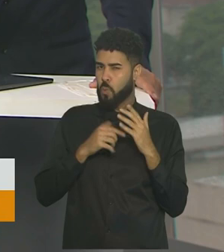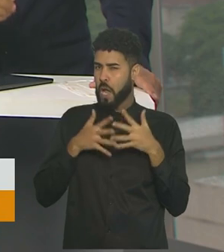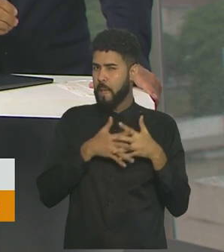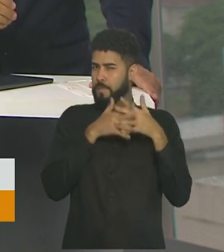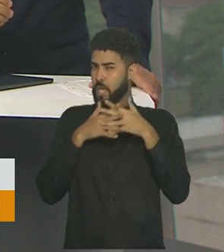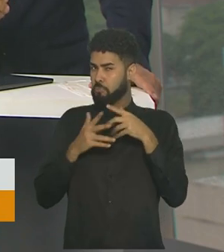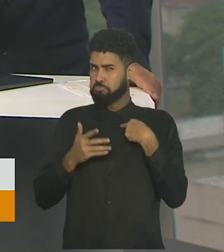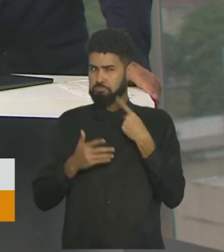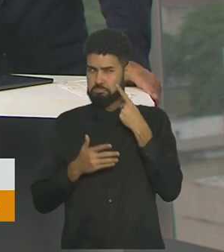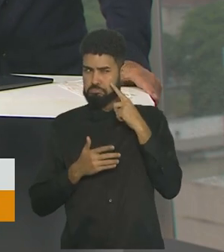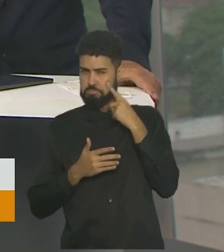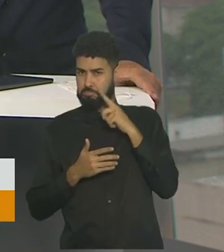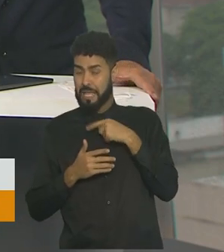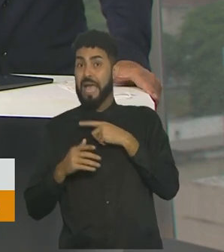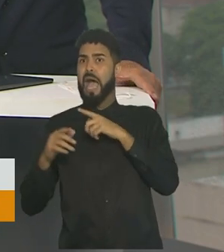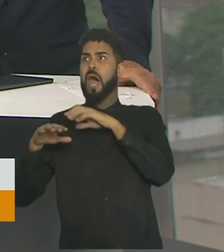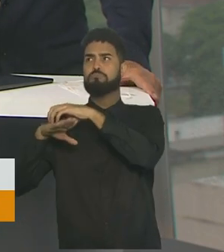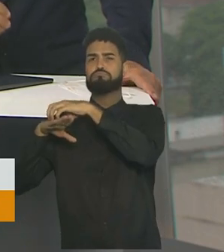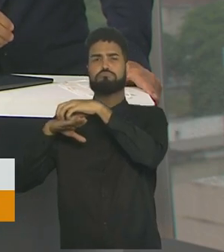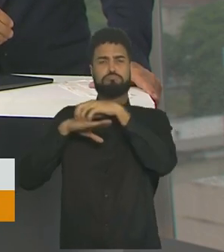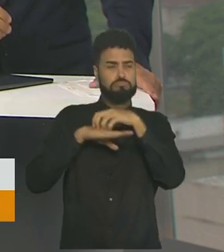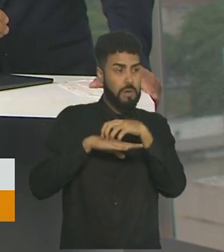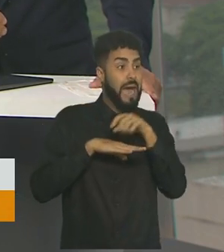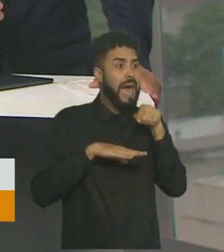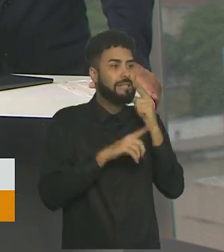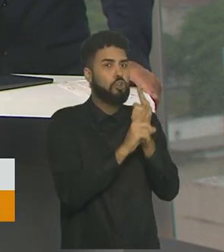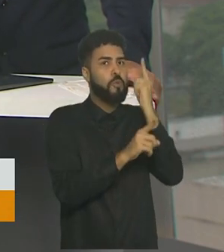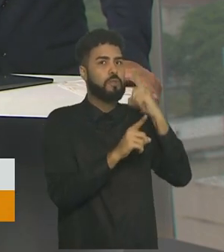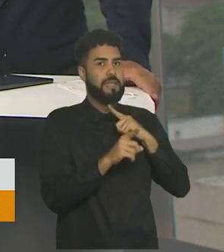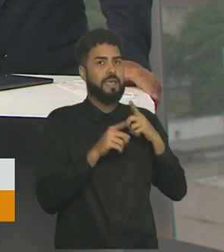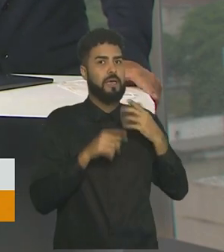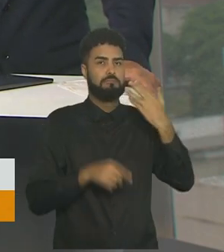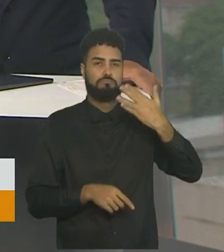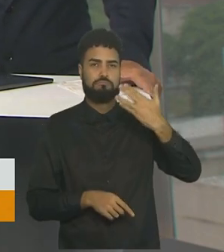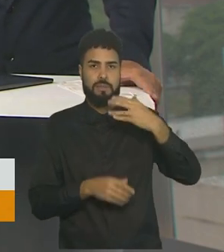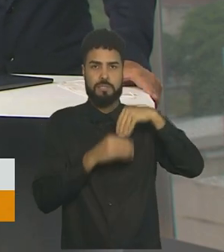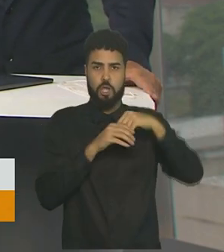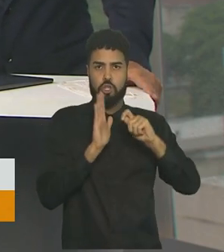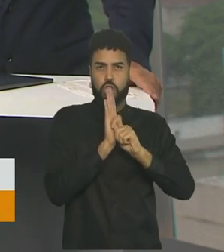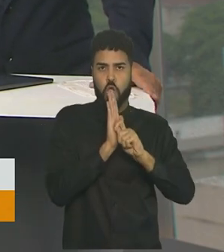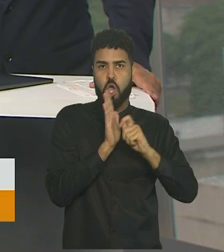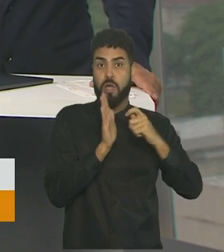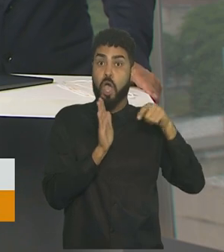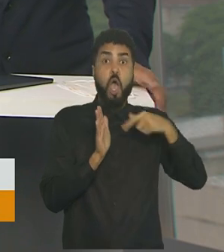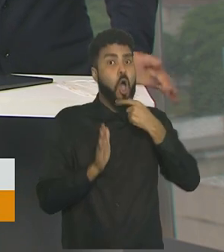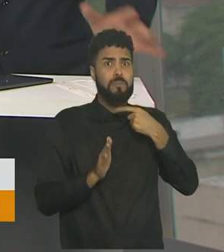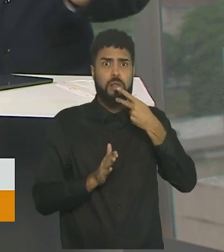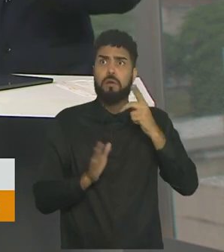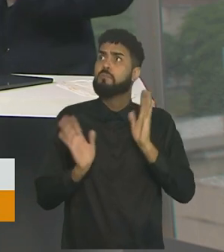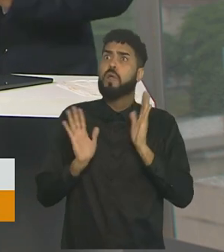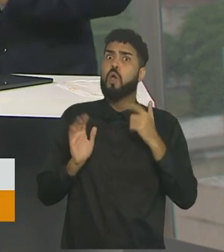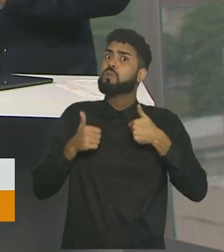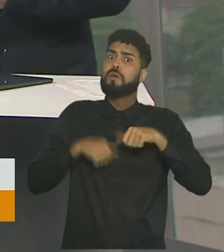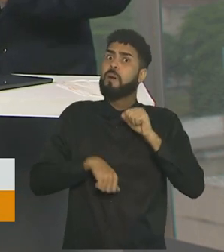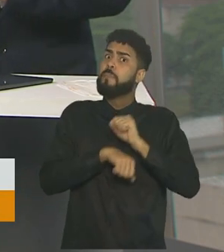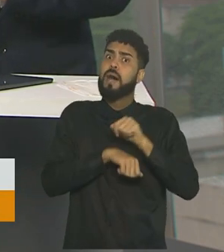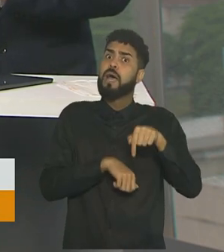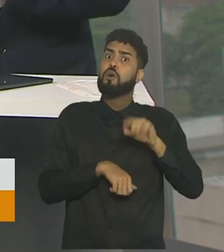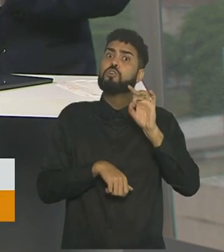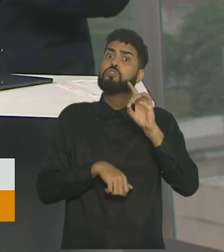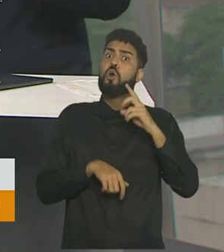deslocou ao endereço e flagrou o veículo com a droga. Um dos homens chegou a alegar para a polícia que estava parado ali